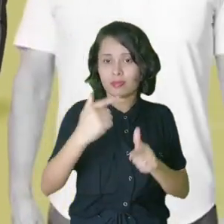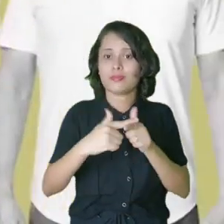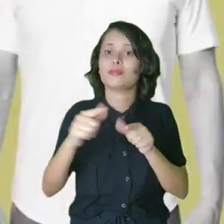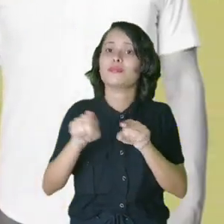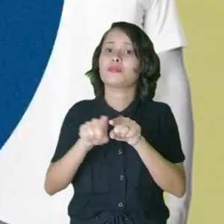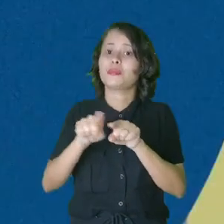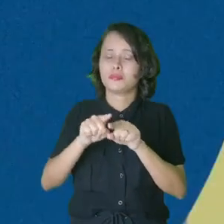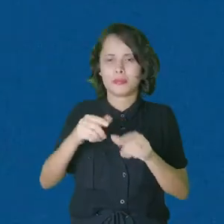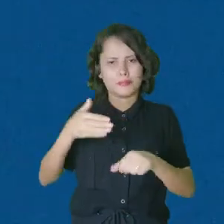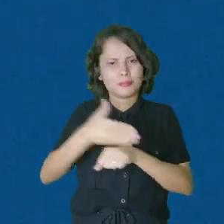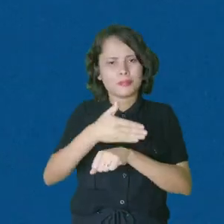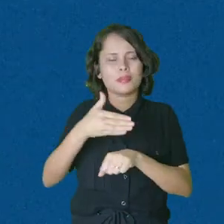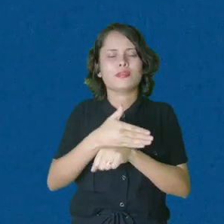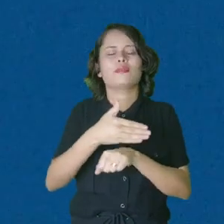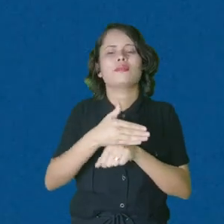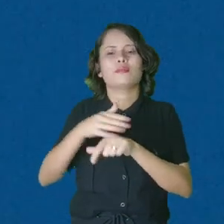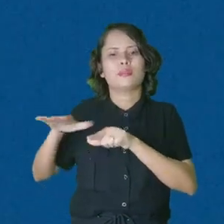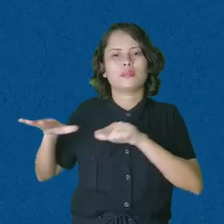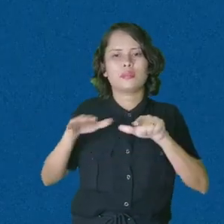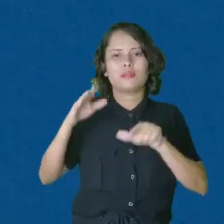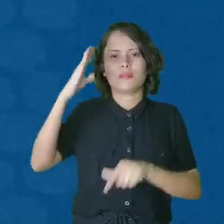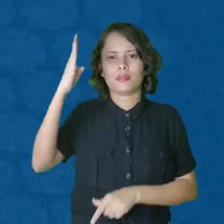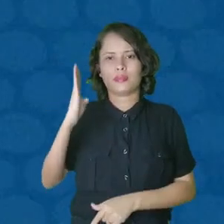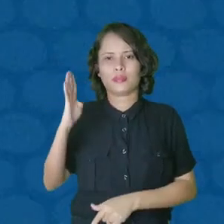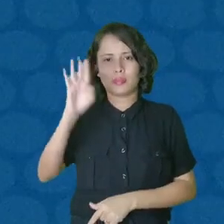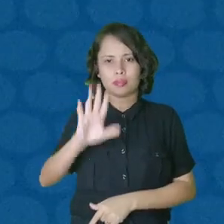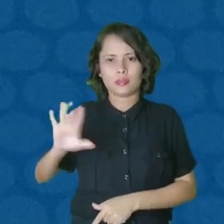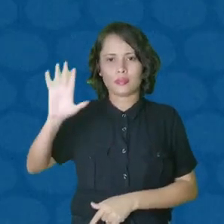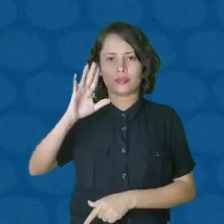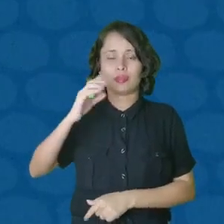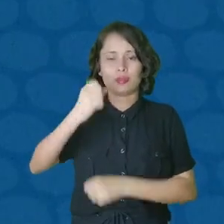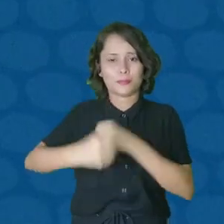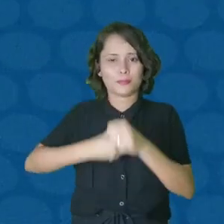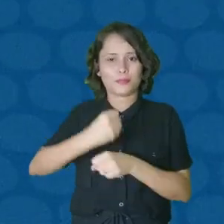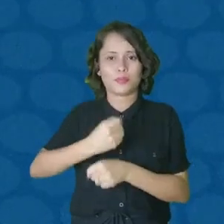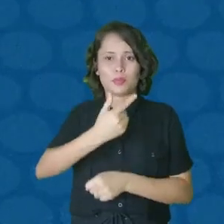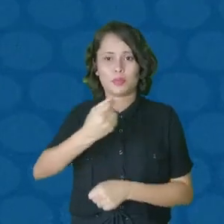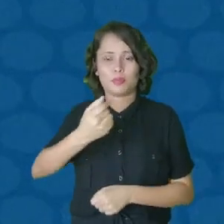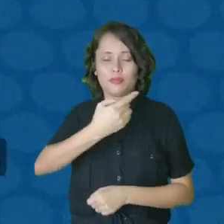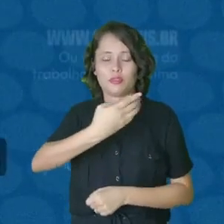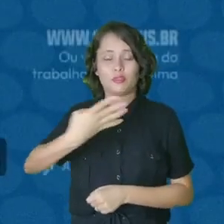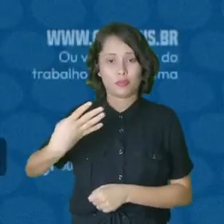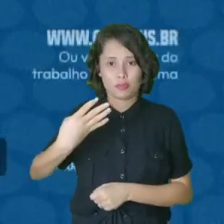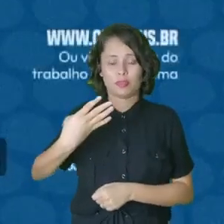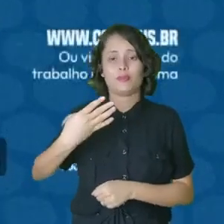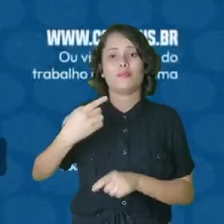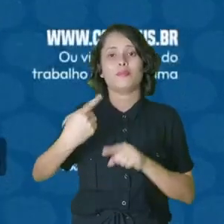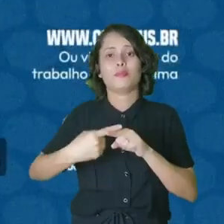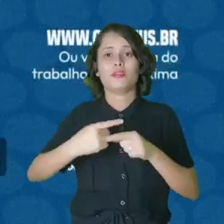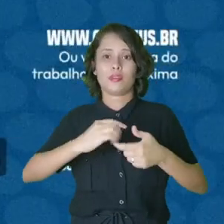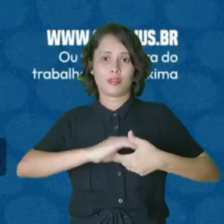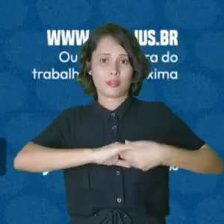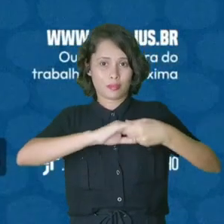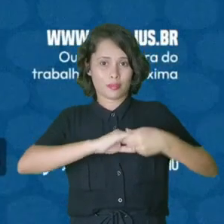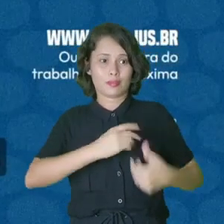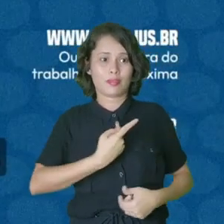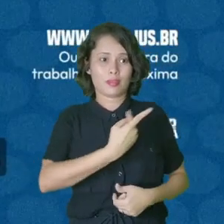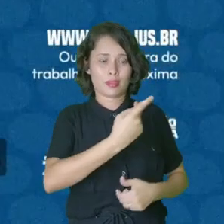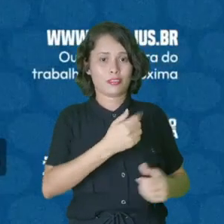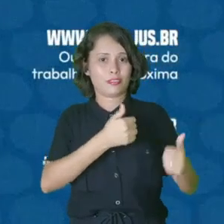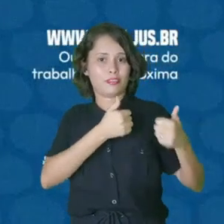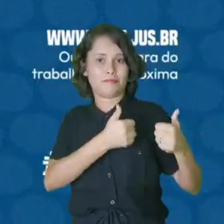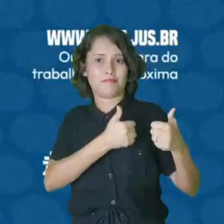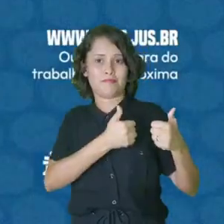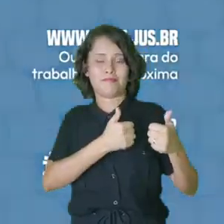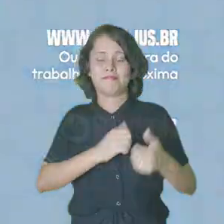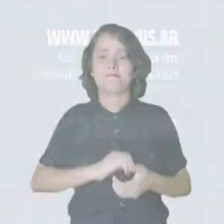seu também. Participe da Semana Nacional da Conciliação Trabalhista 2024. Afinal, é conciliando o que a gente se